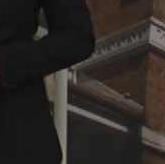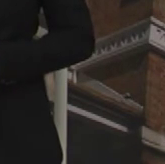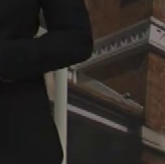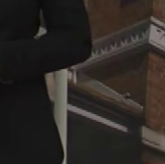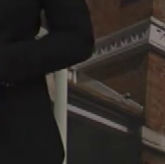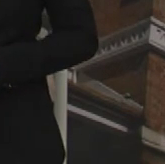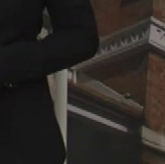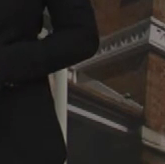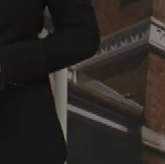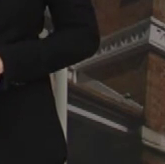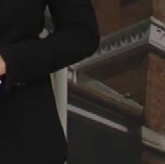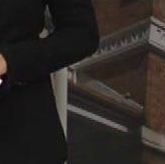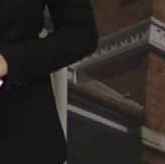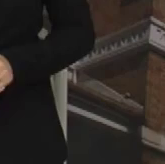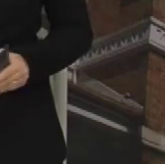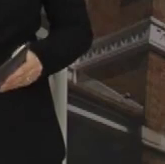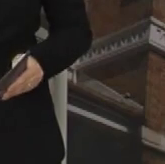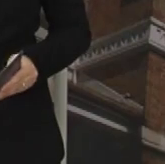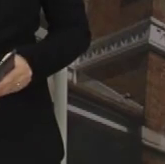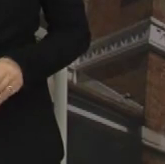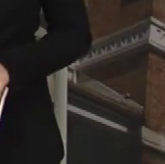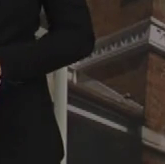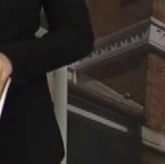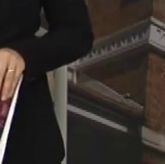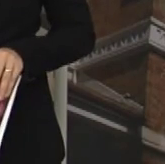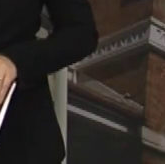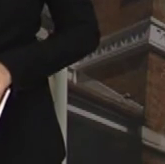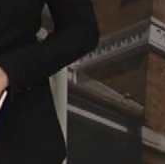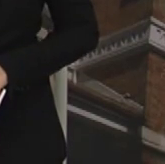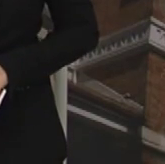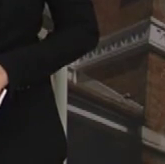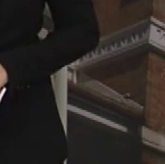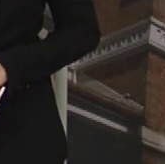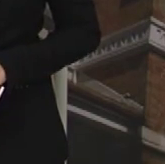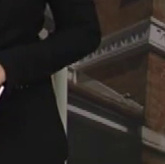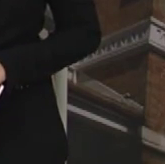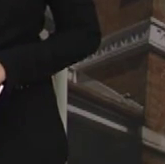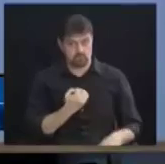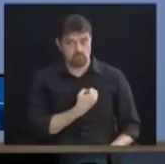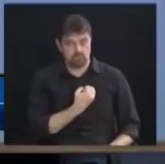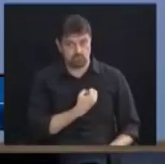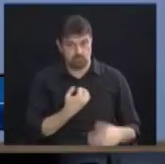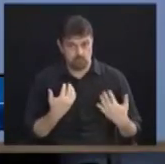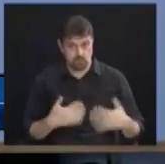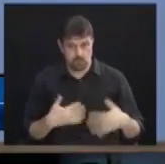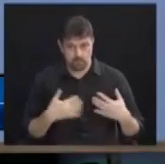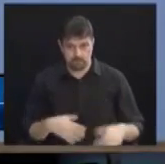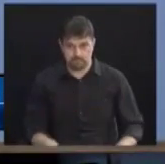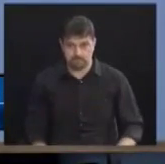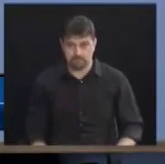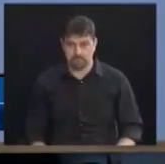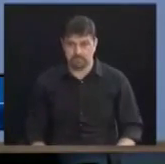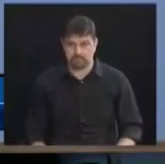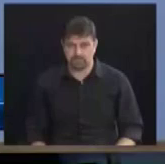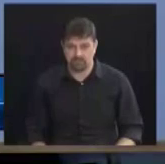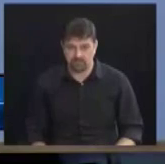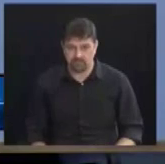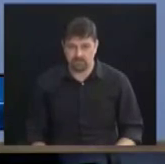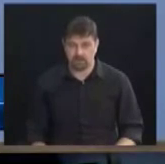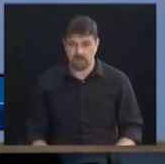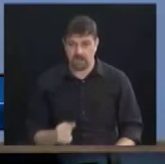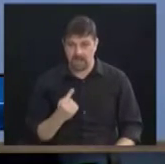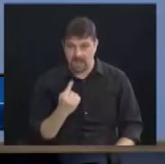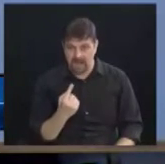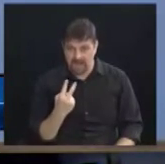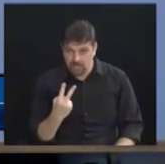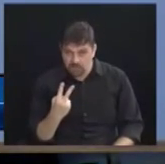Internacional de Combate à Violência contra a Mulher é comemorado todo 25 de novembro. A cada 12 segundos,